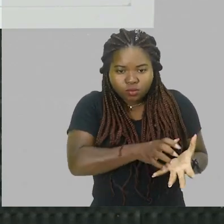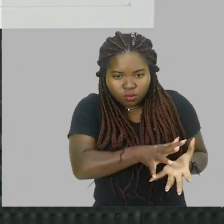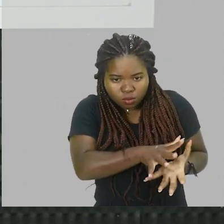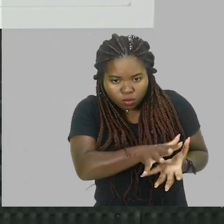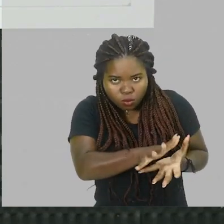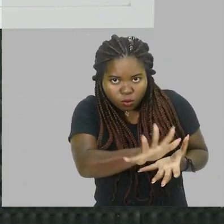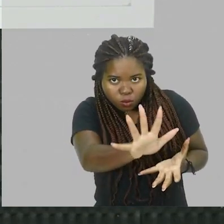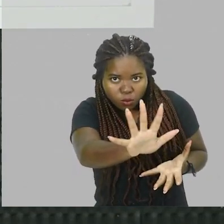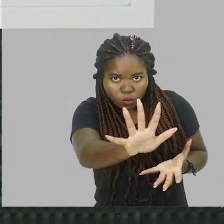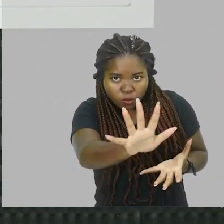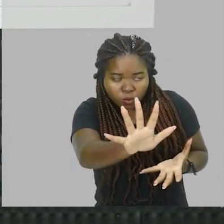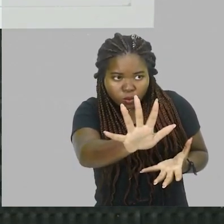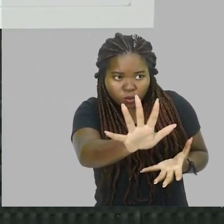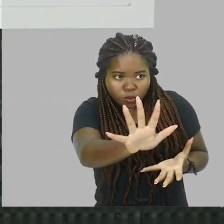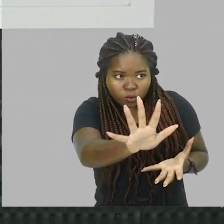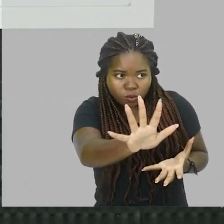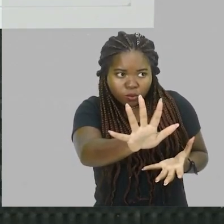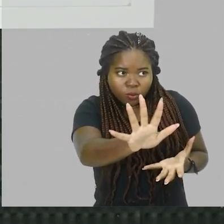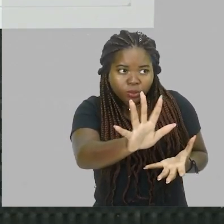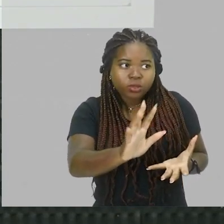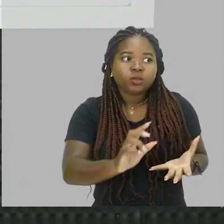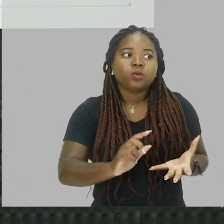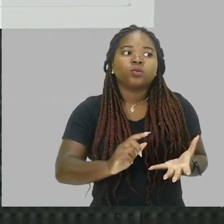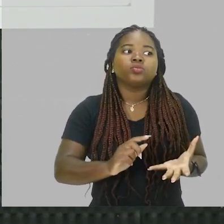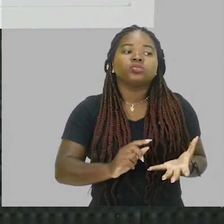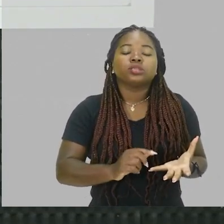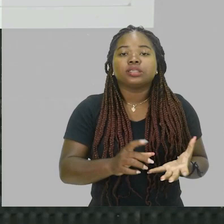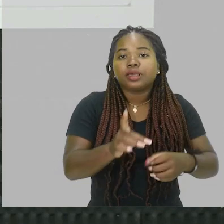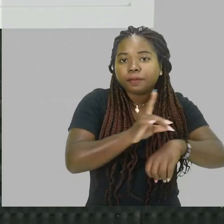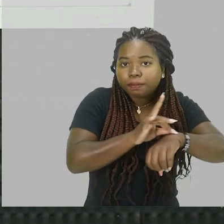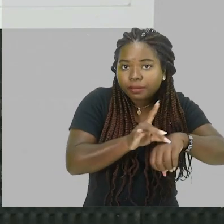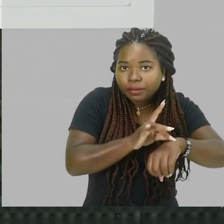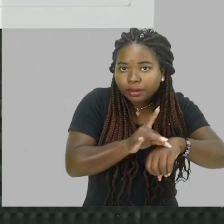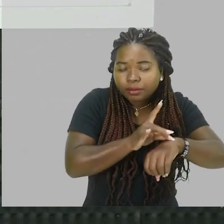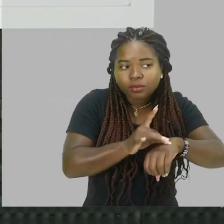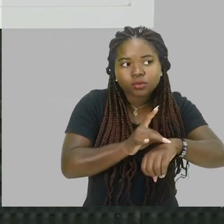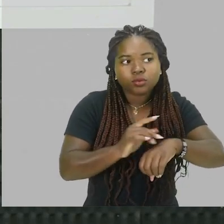certo? E se nós tivermos aqui um outro azul, por exemplo,